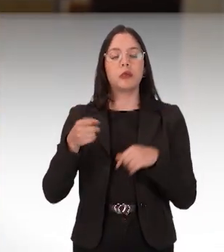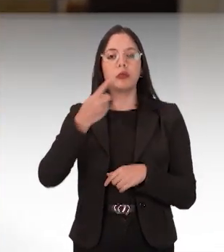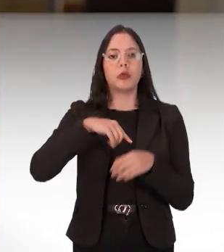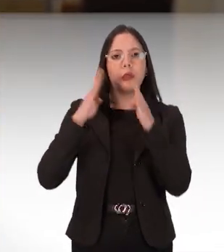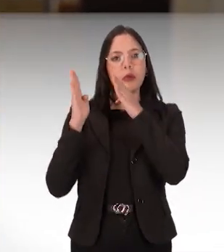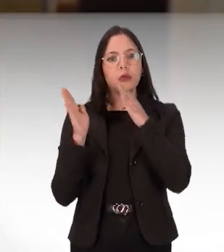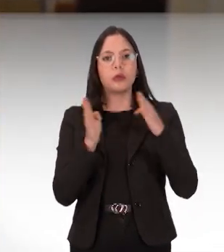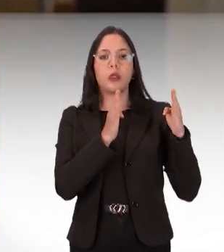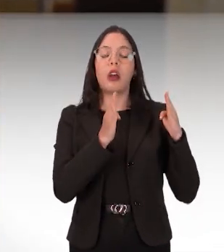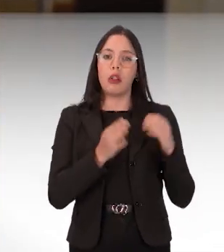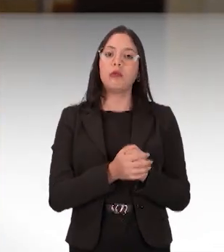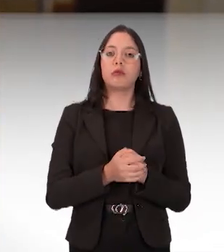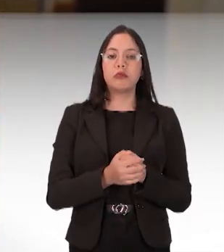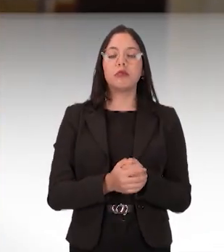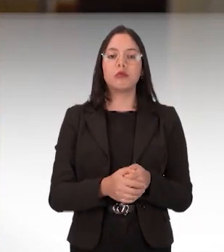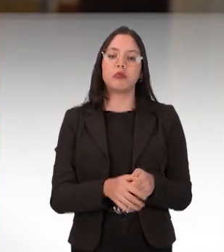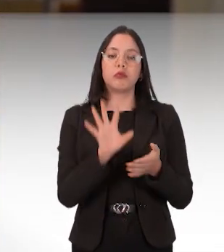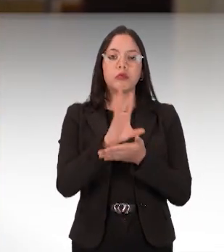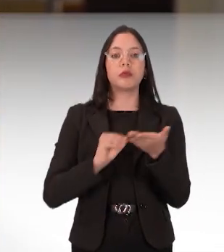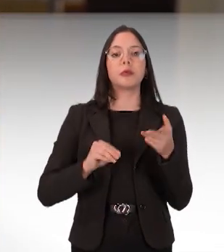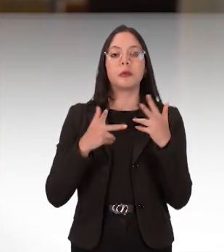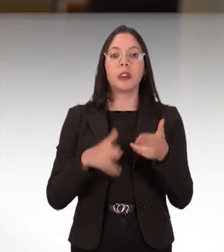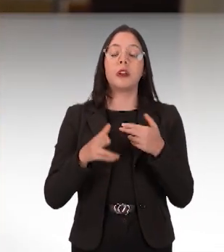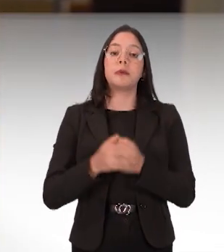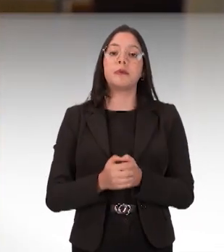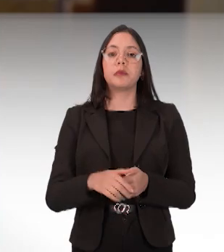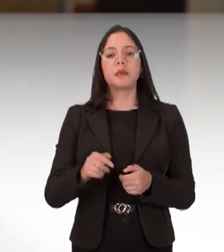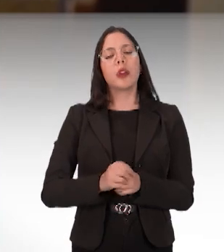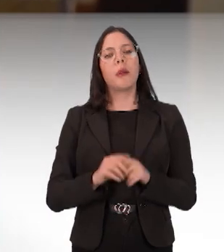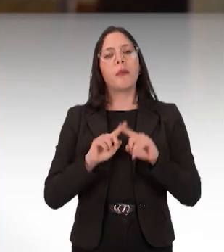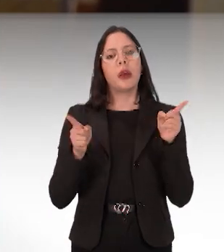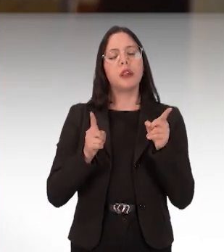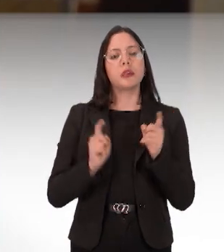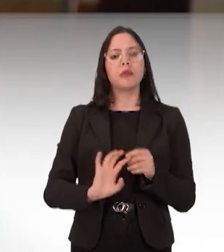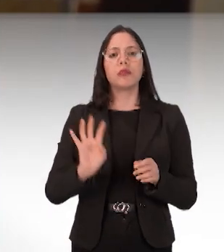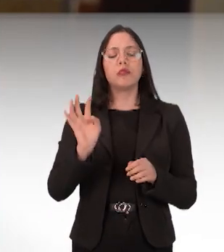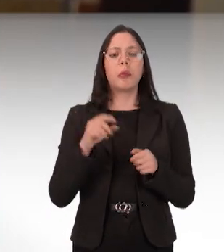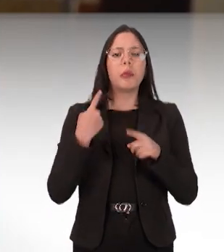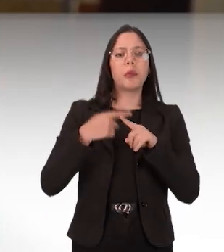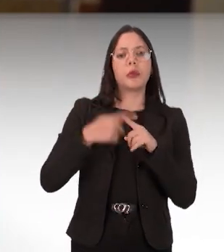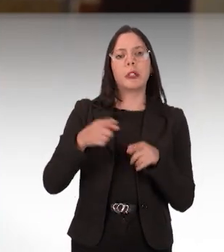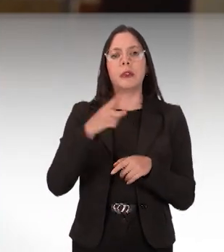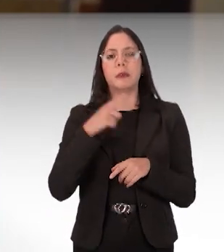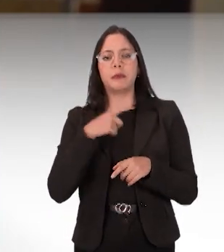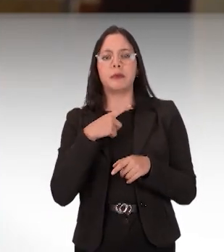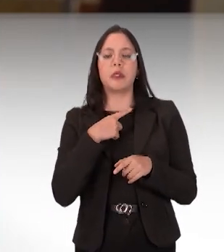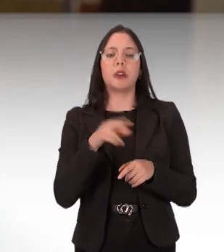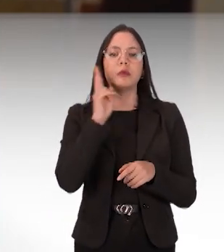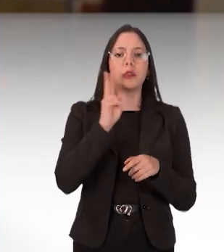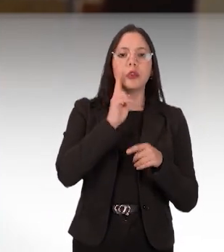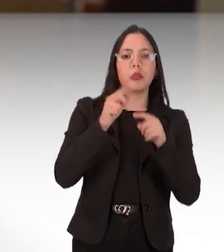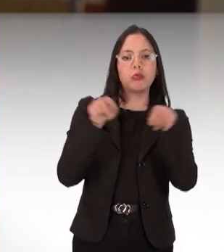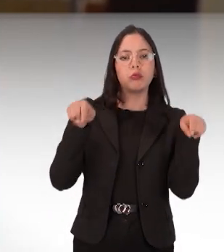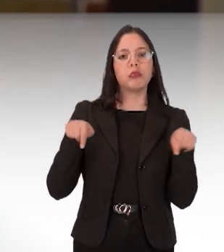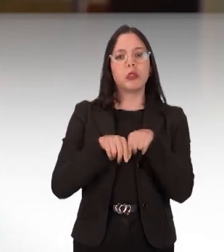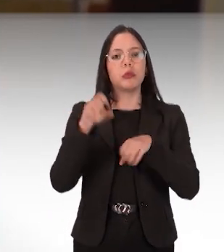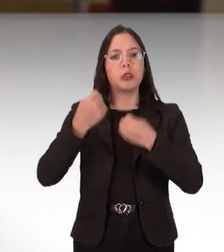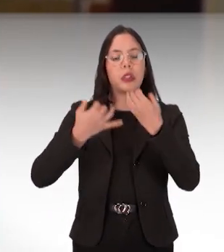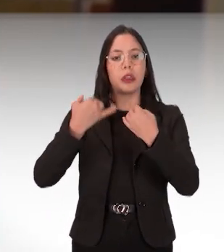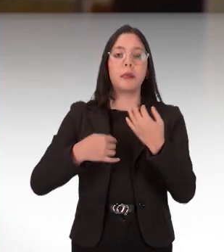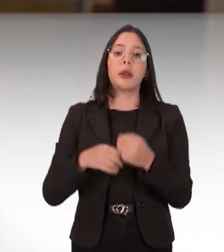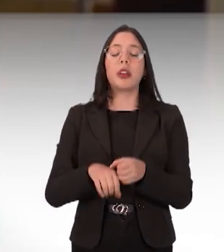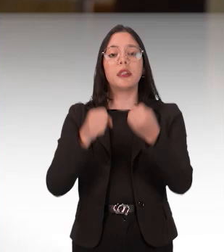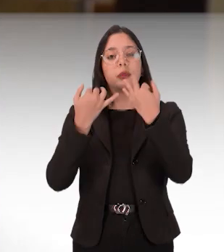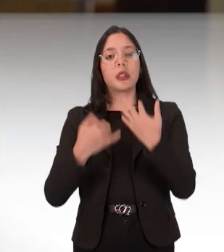Memorial, ele existe contando um pouco mais sobre as pessoas. E a gente quis trazer uma